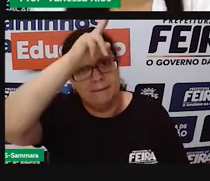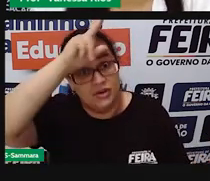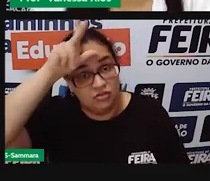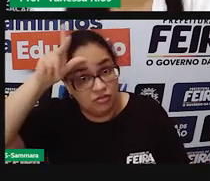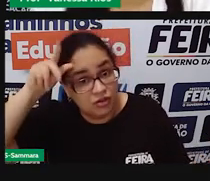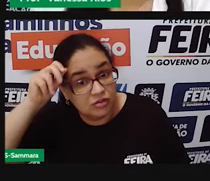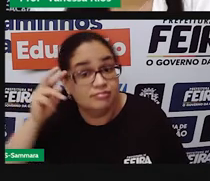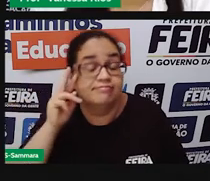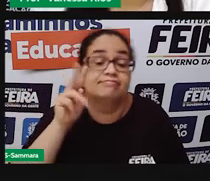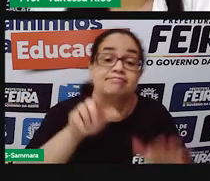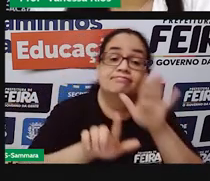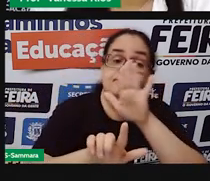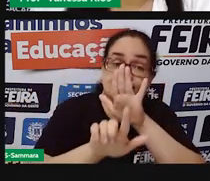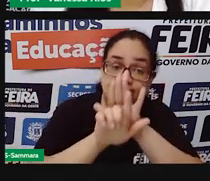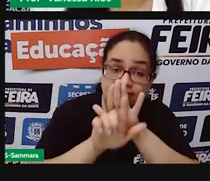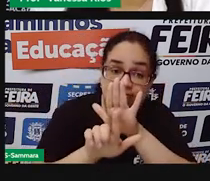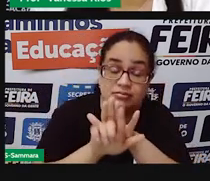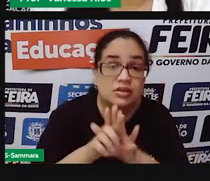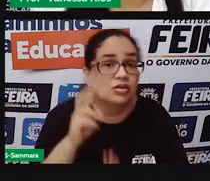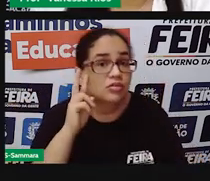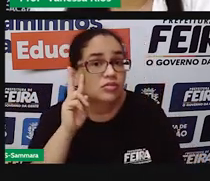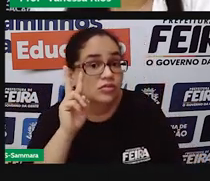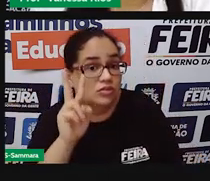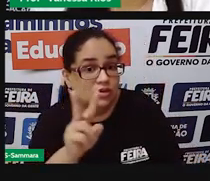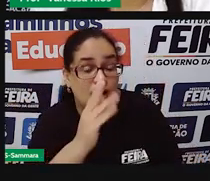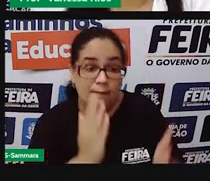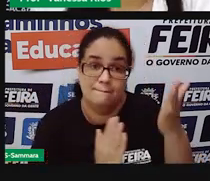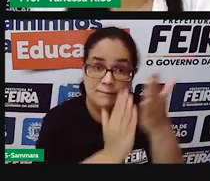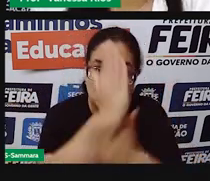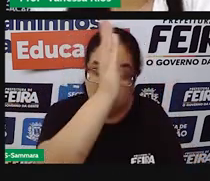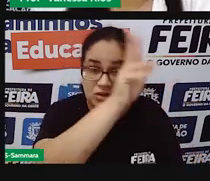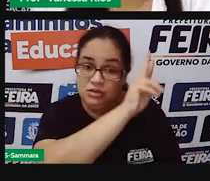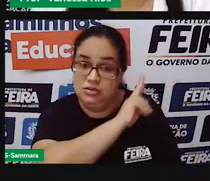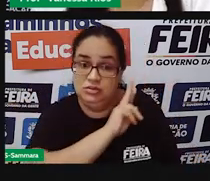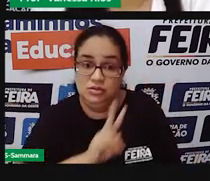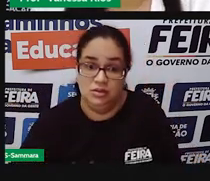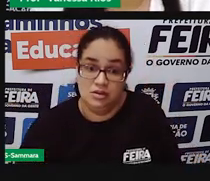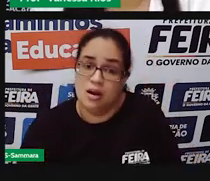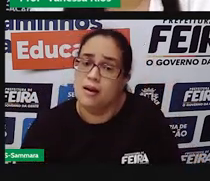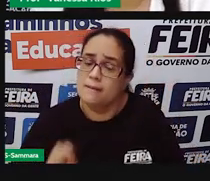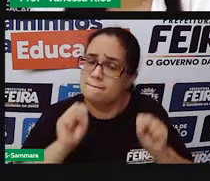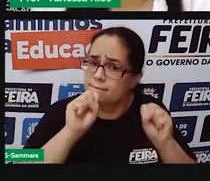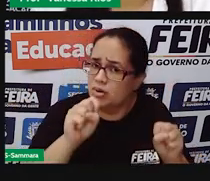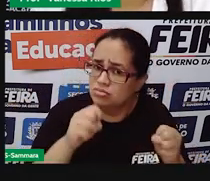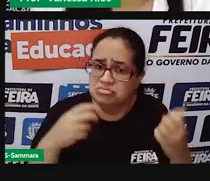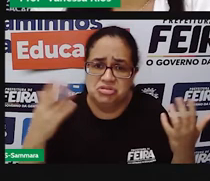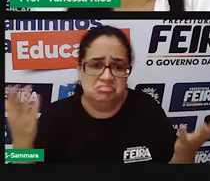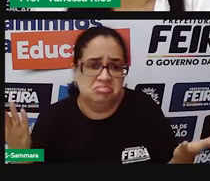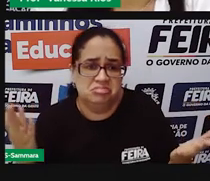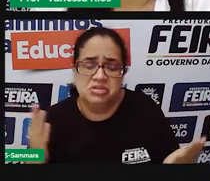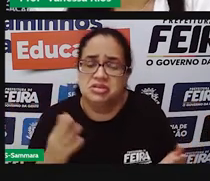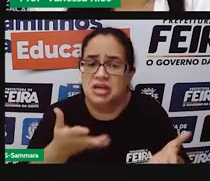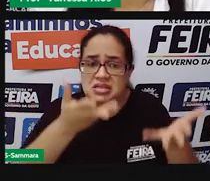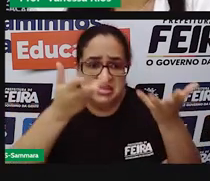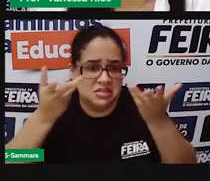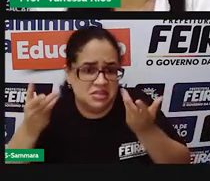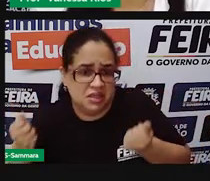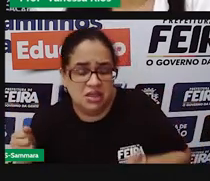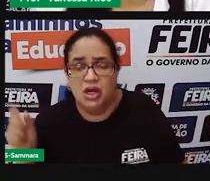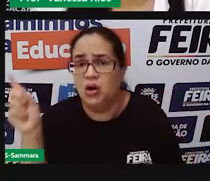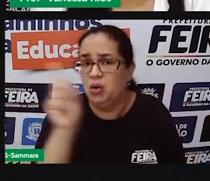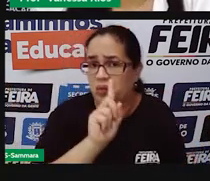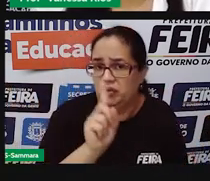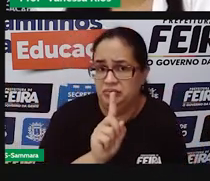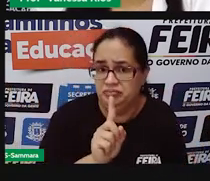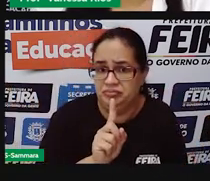prefeito que sanciona leis aprovadas pelos variadores e pode também vetar e elaborar propostas de